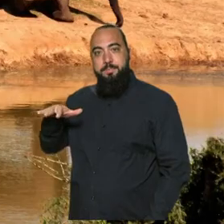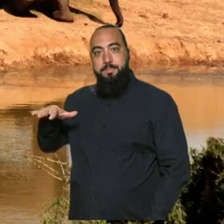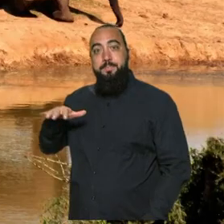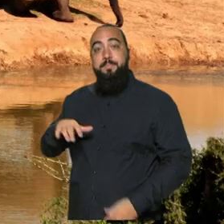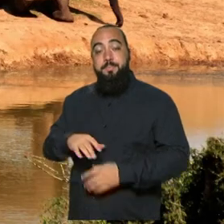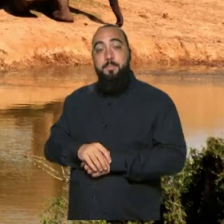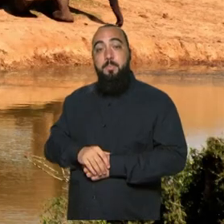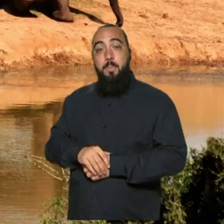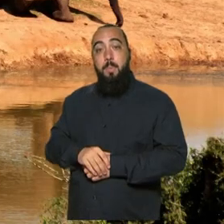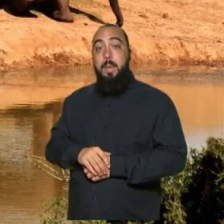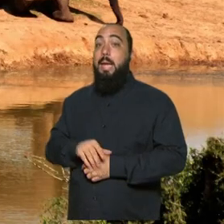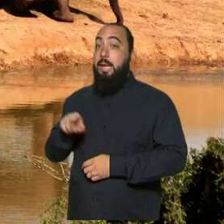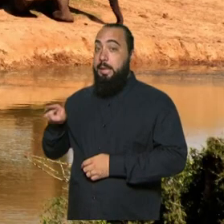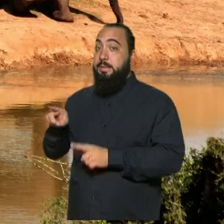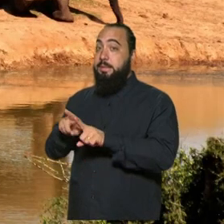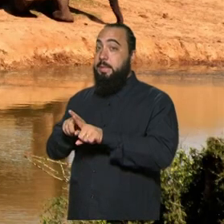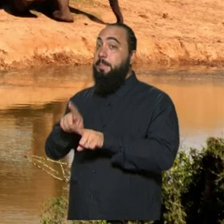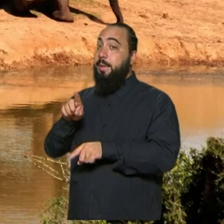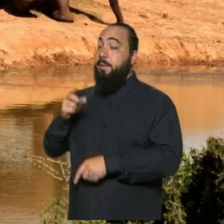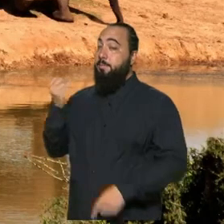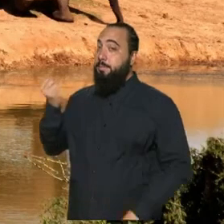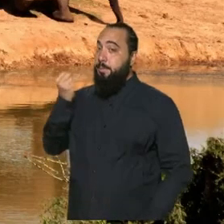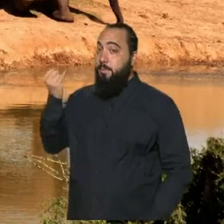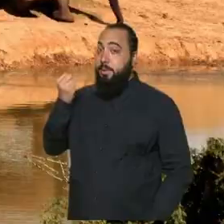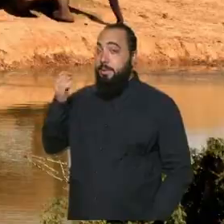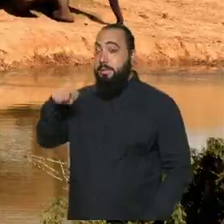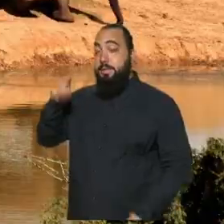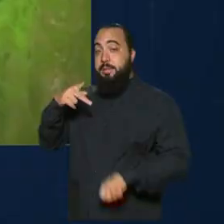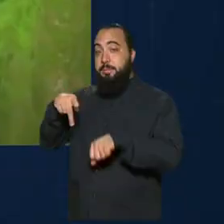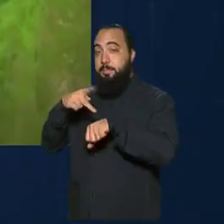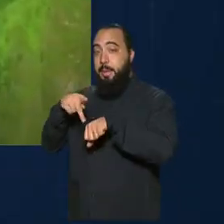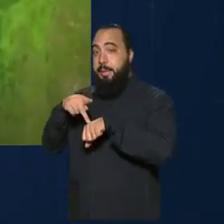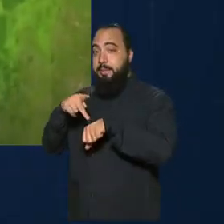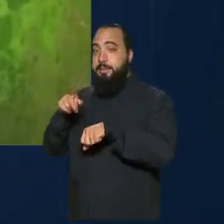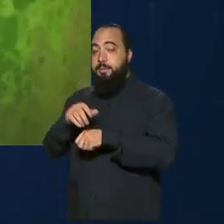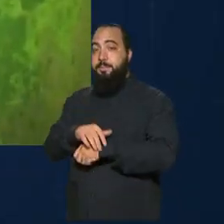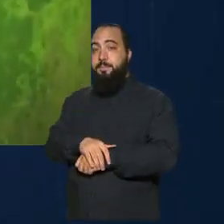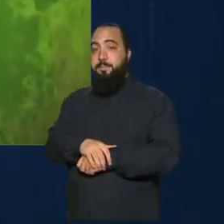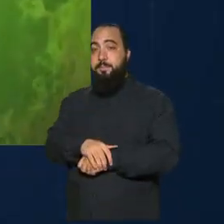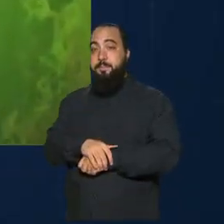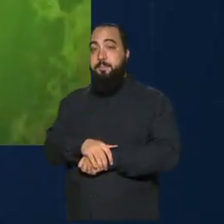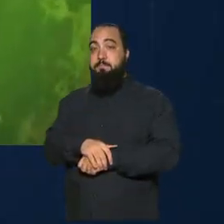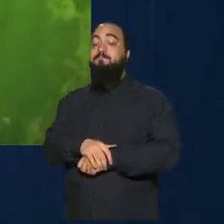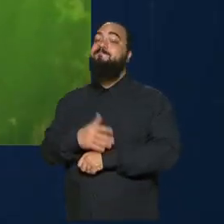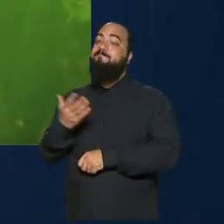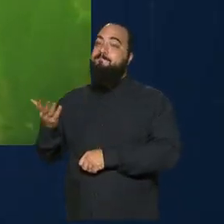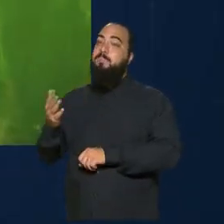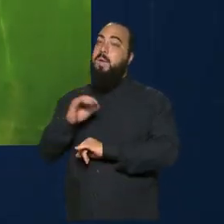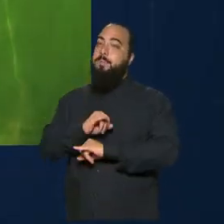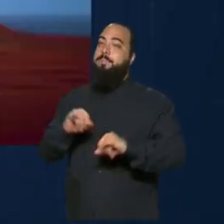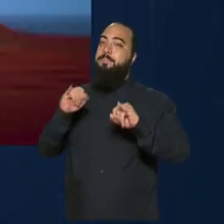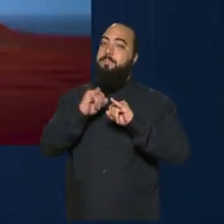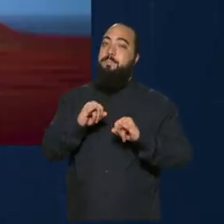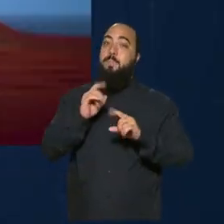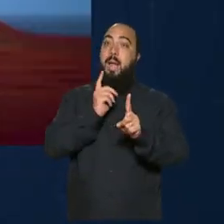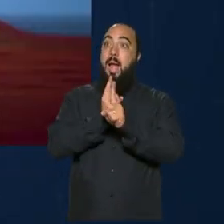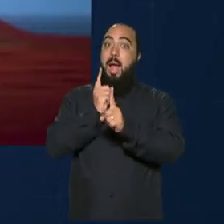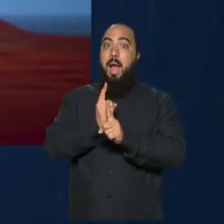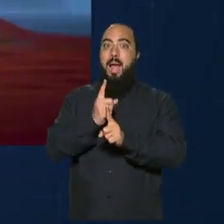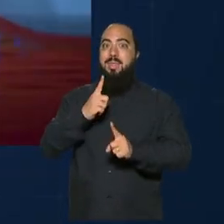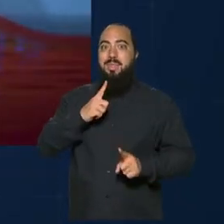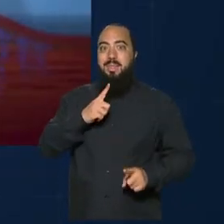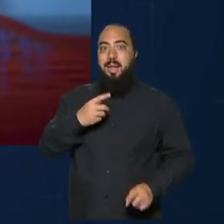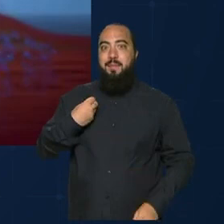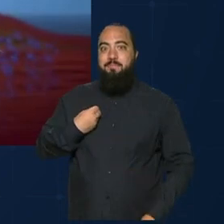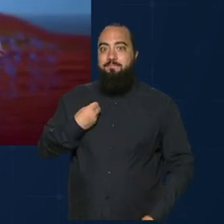Então, esses também são extremamente importantes para aqueles países, né? Apesar das notícias sobre a descoberta da existência